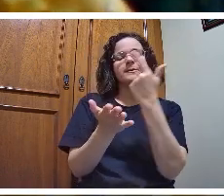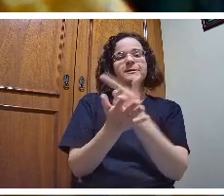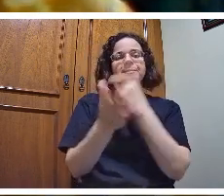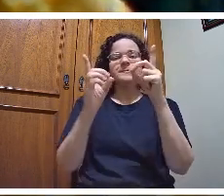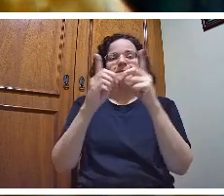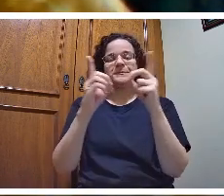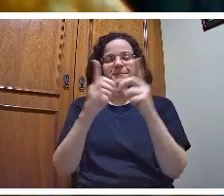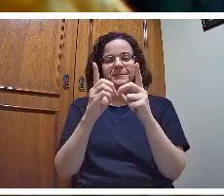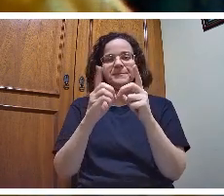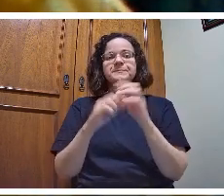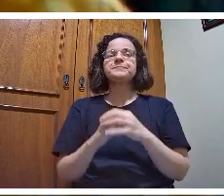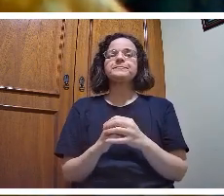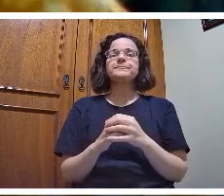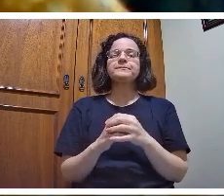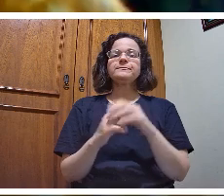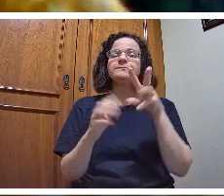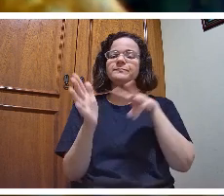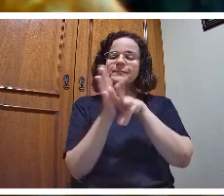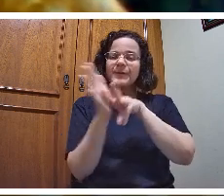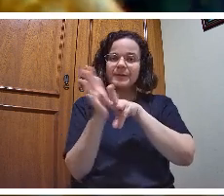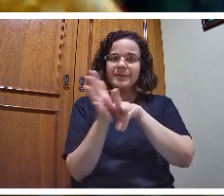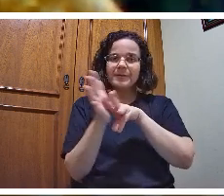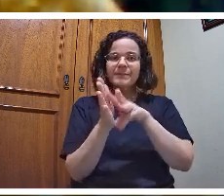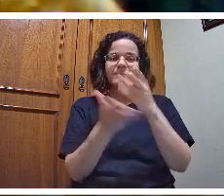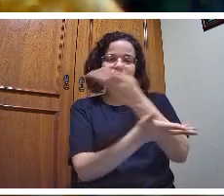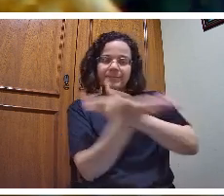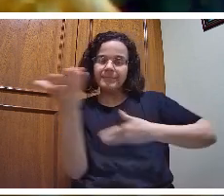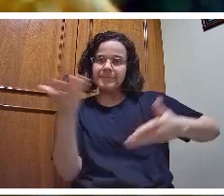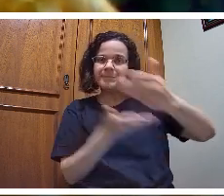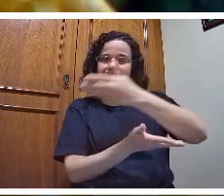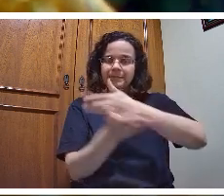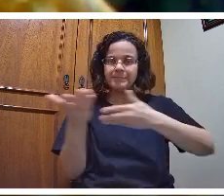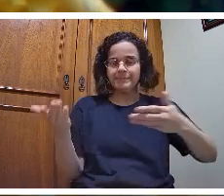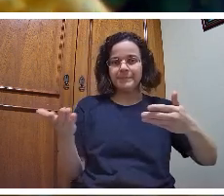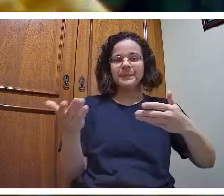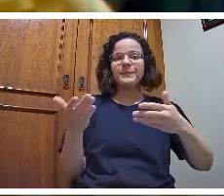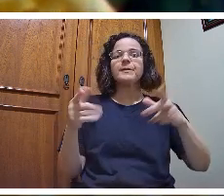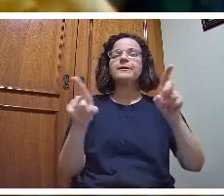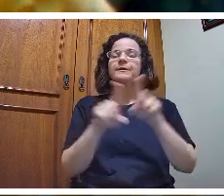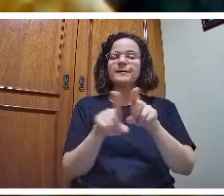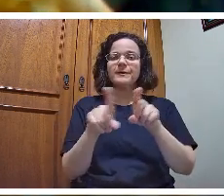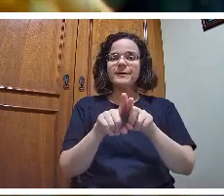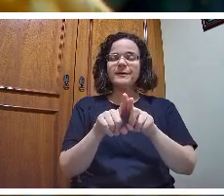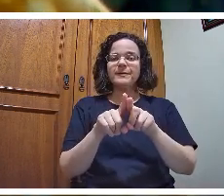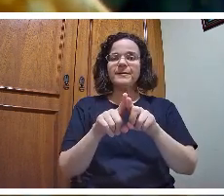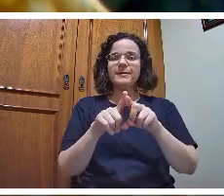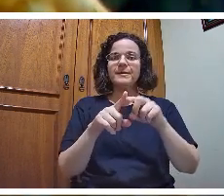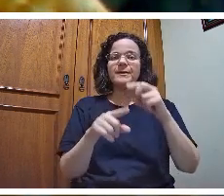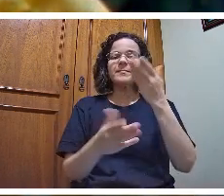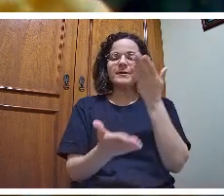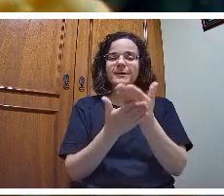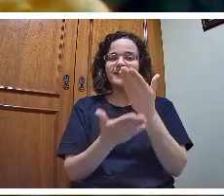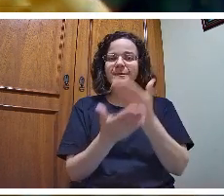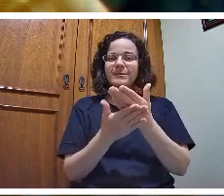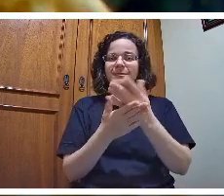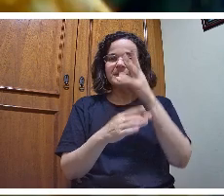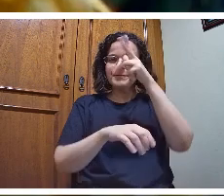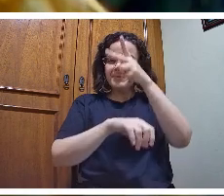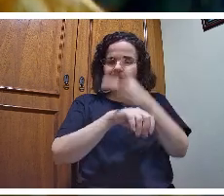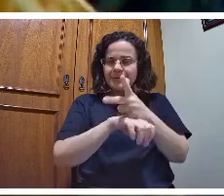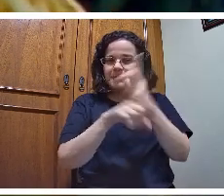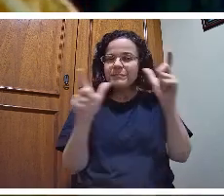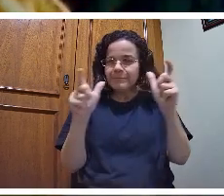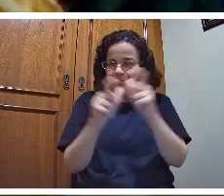interação, com videoaulas pequenas ali, mas tudo muito do professor para o aluno,